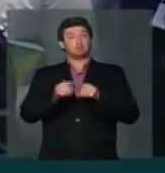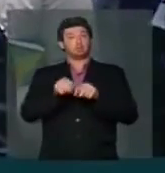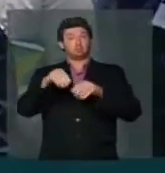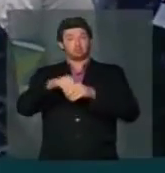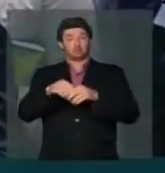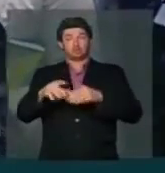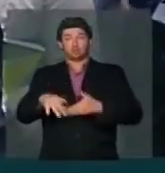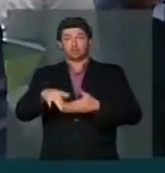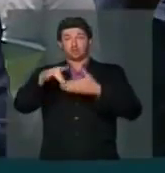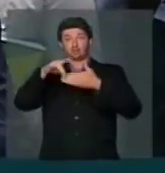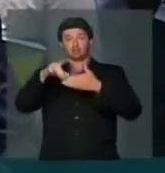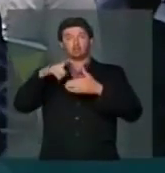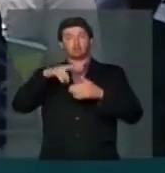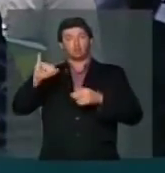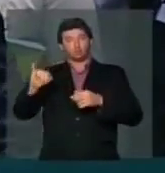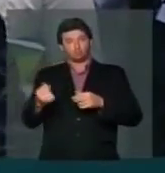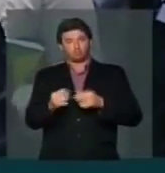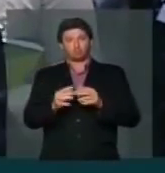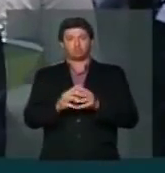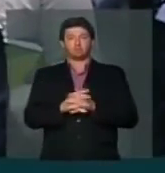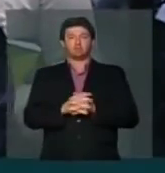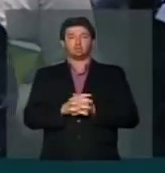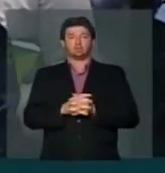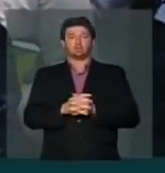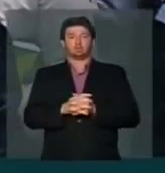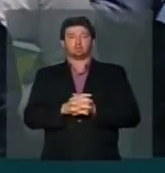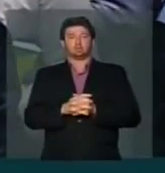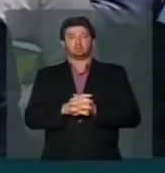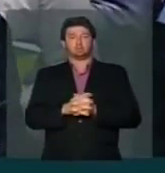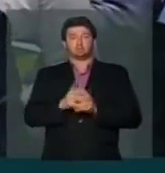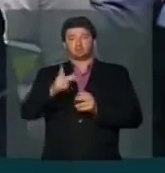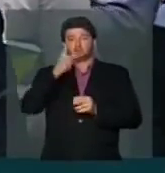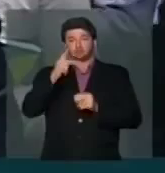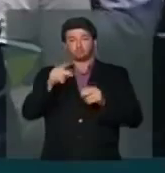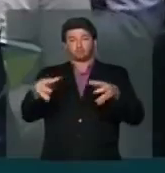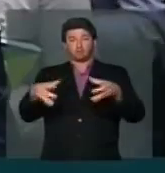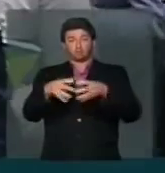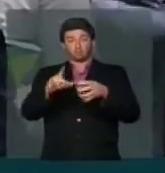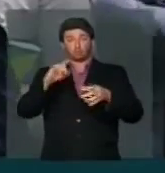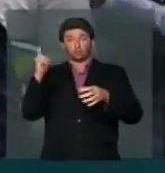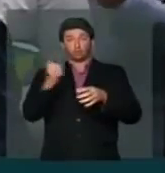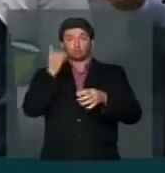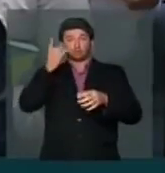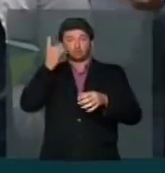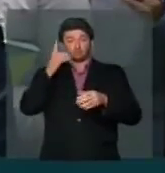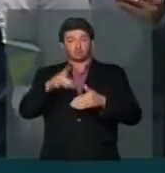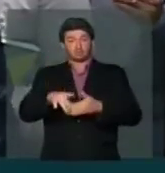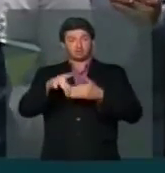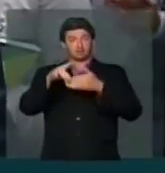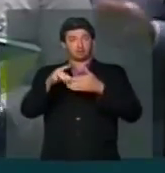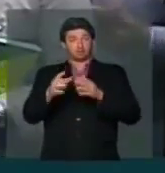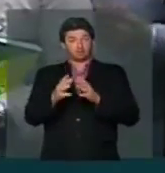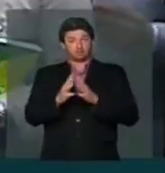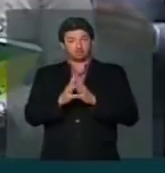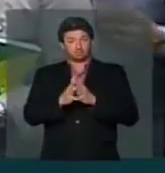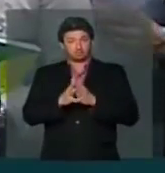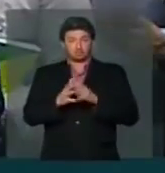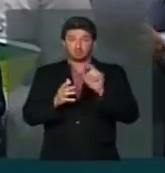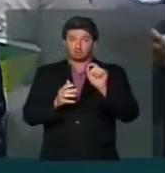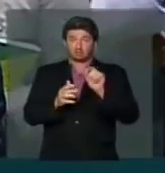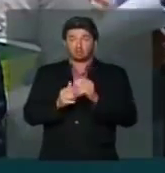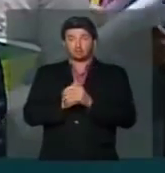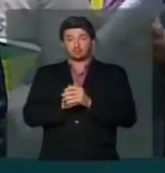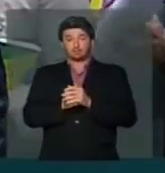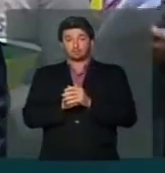colégio de líderes, teve a oportunidade de dizer para o conjunto de líderes partidários que a